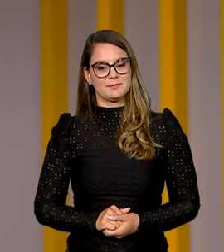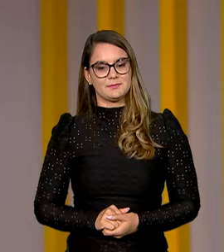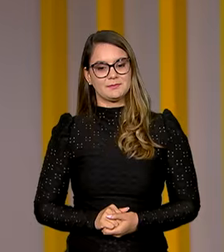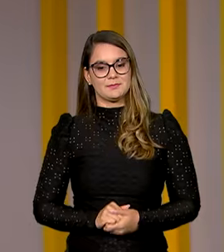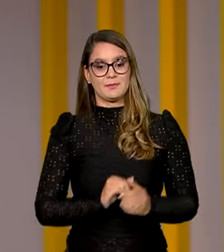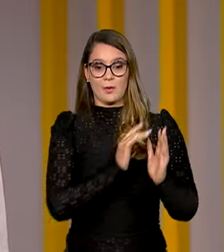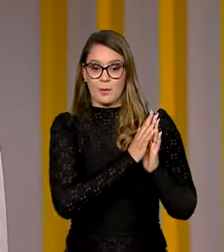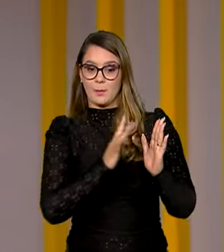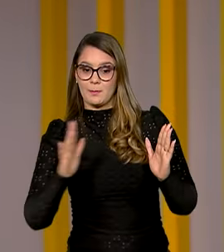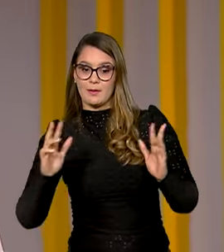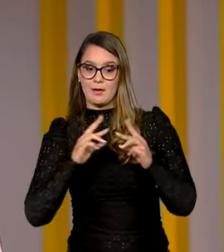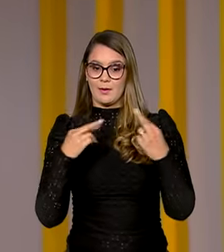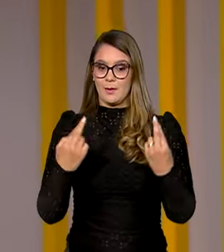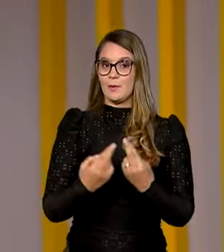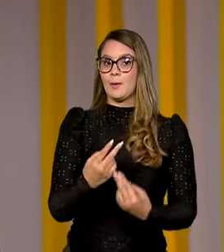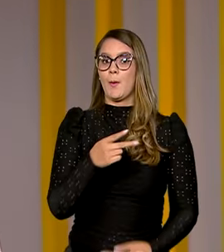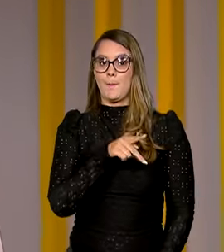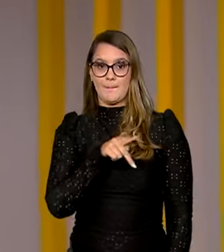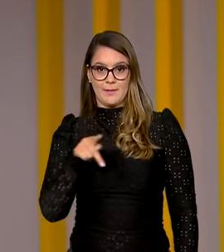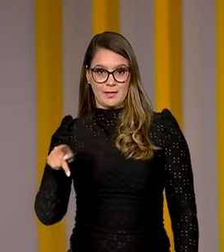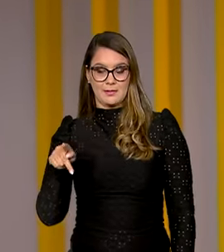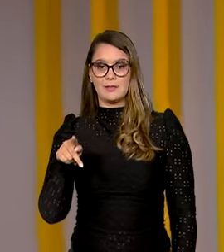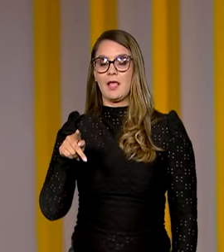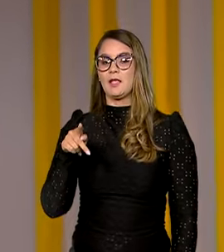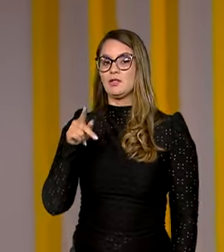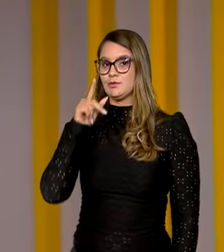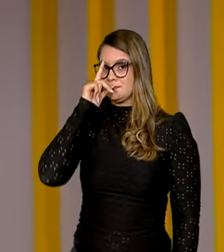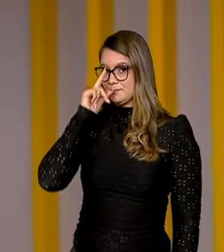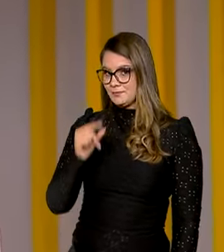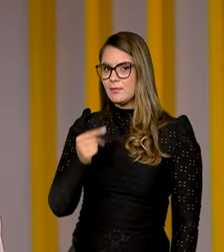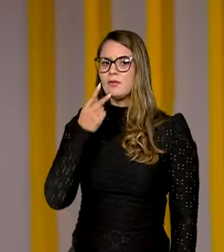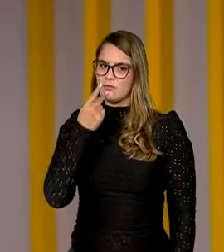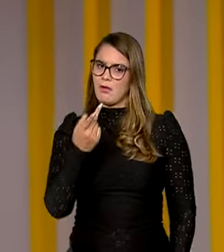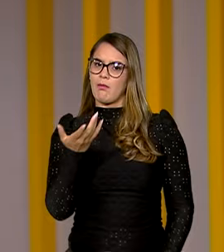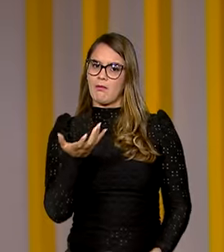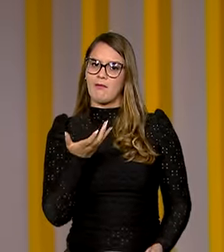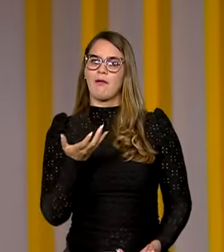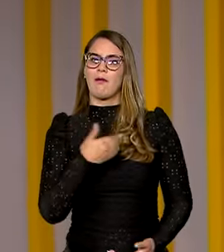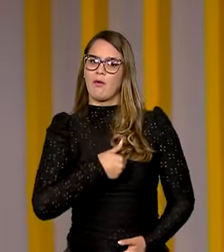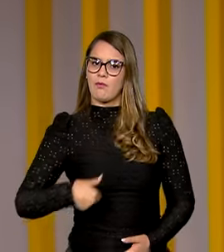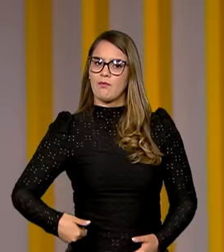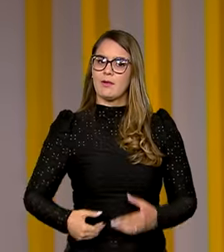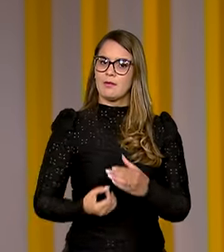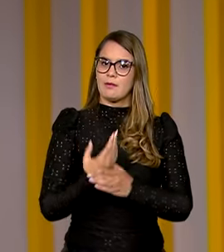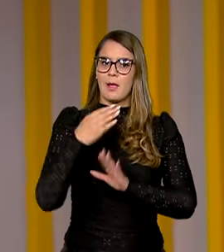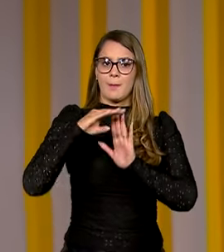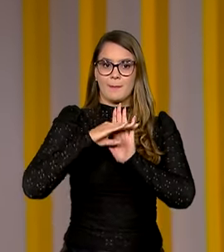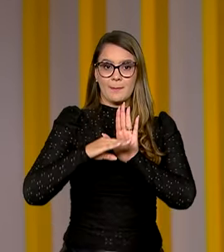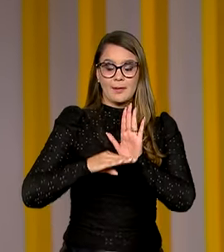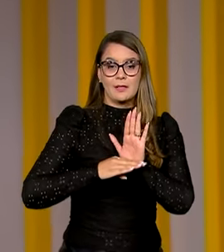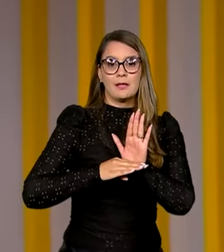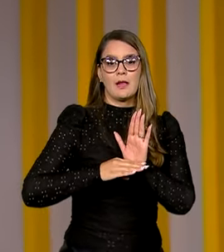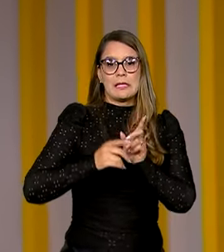Durante a reunião, o presidente em exercício, Geraldo Alckmin, anunciou a intenção do governo federal de criar um